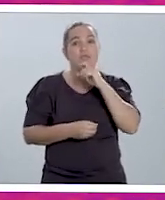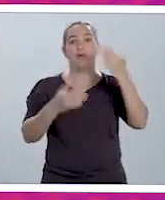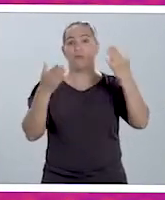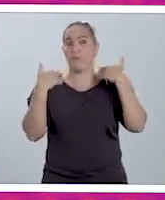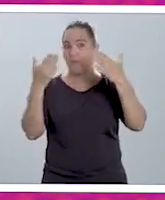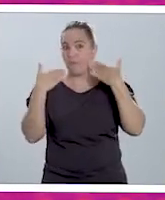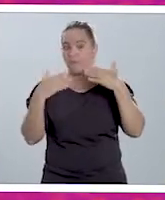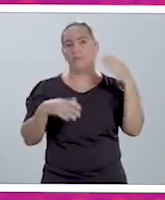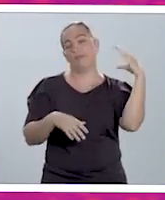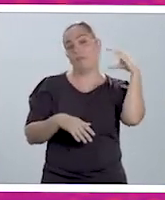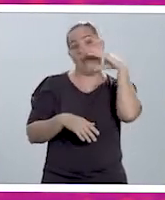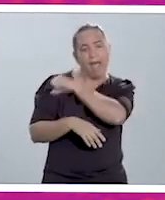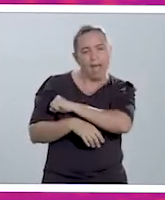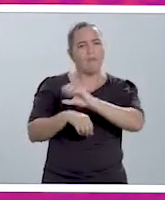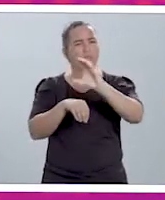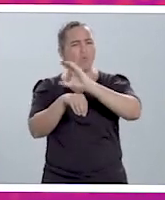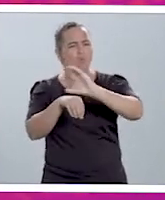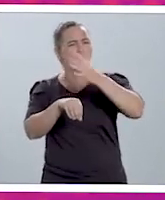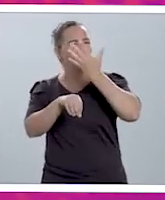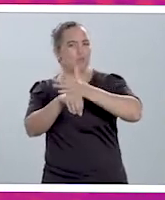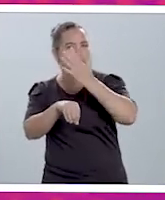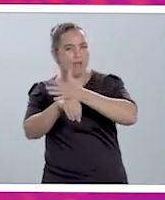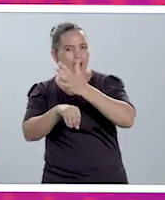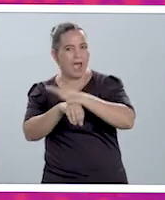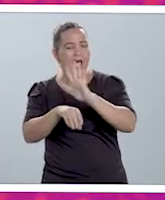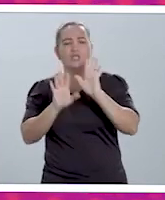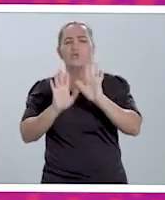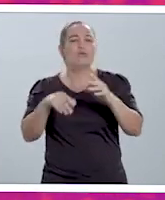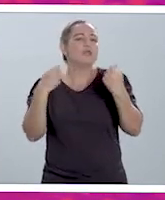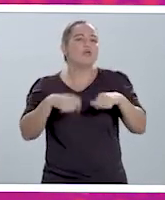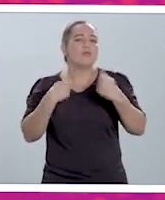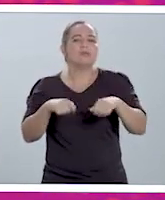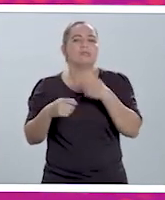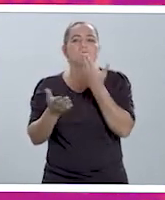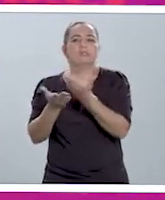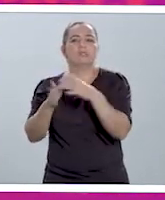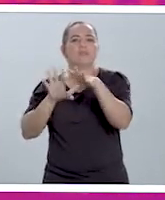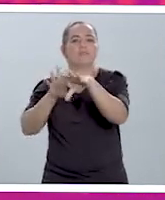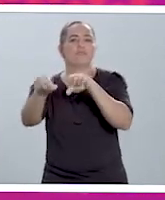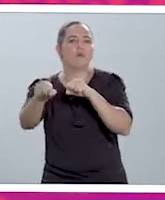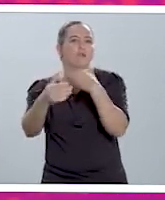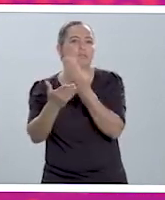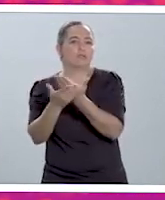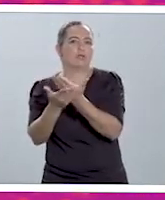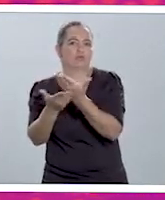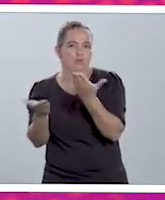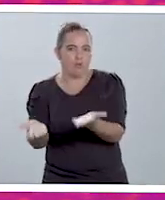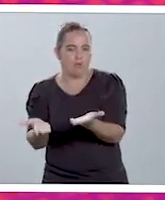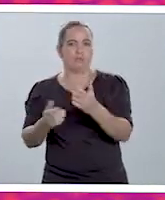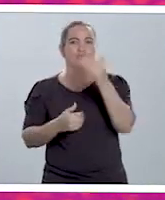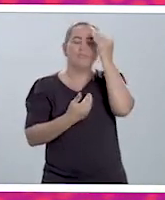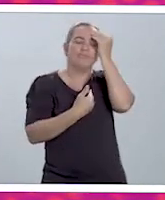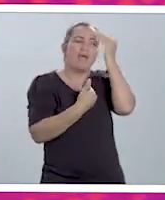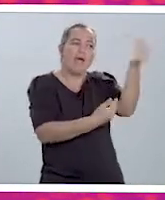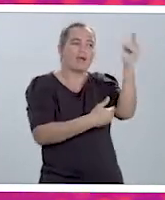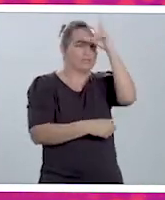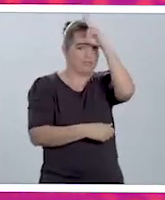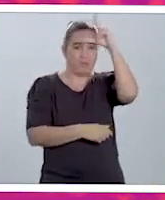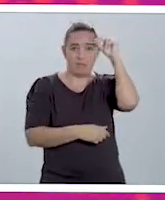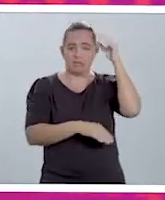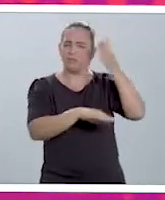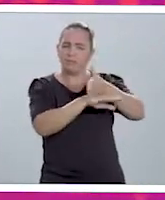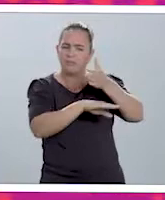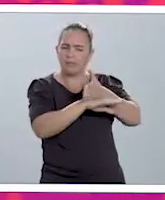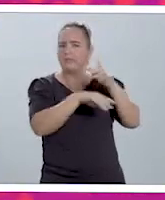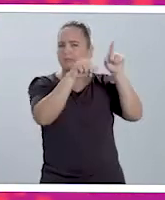rápidos, práticos e que não exigem nível de escolaridade. Agradecemos muito à Prefeitura por nos convidar a participar do projeto.